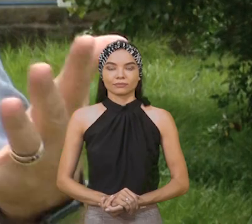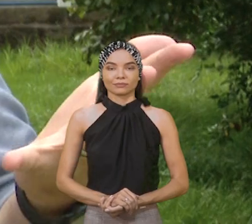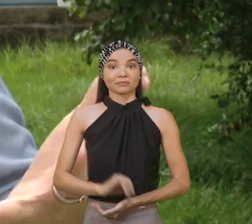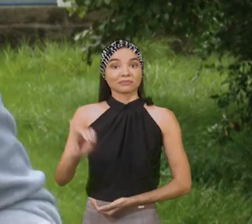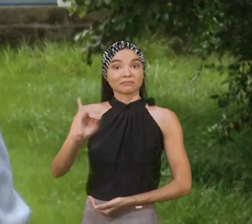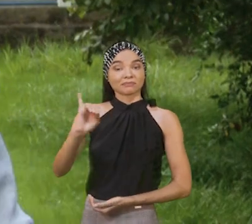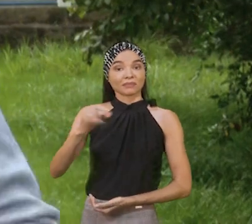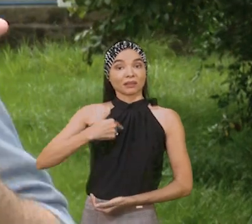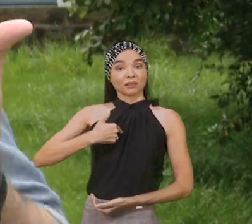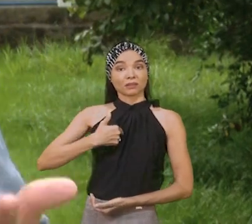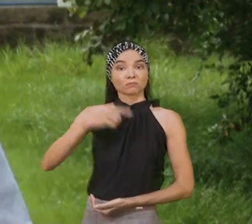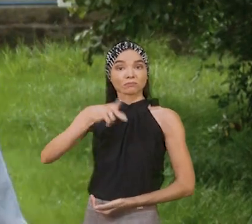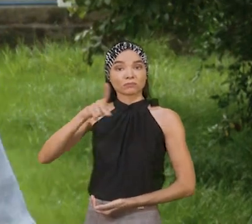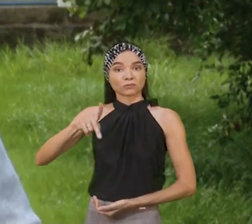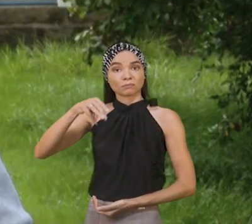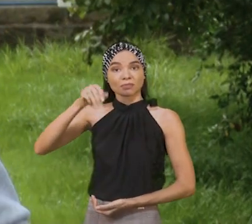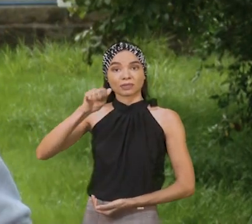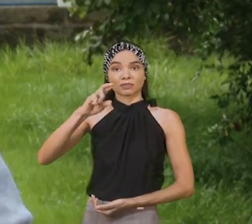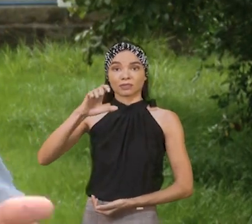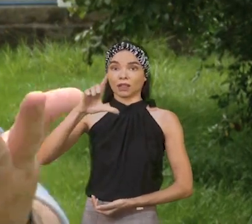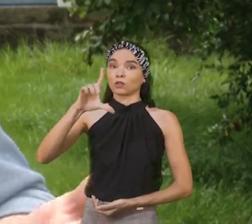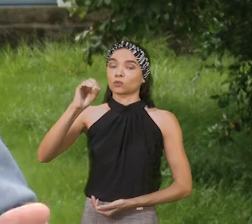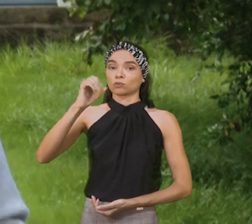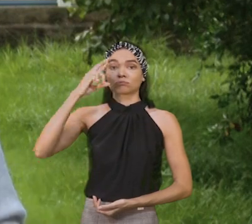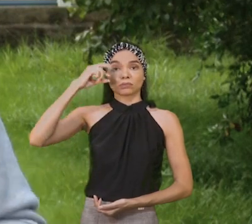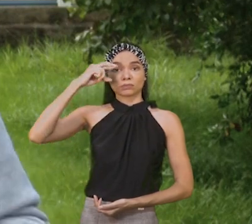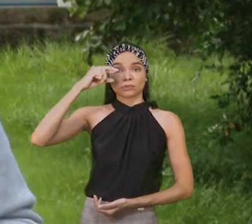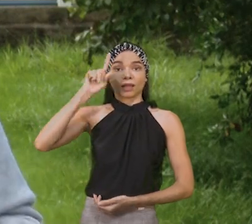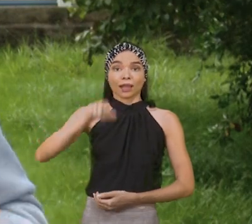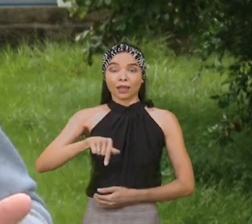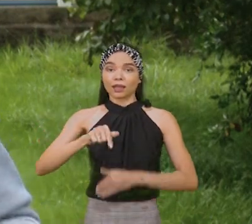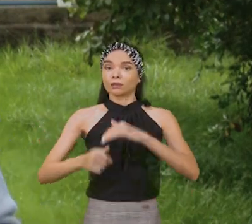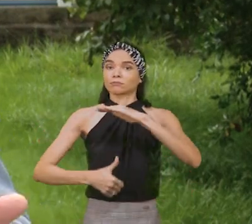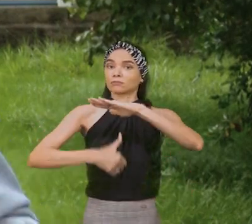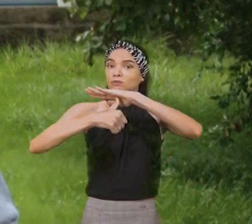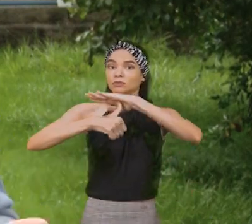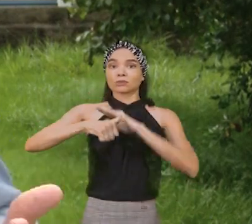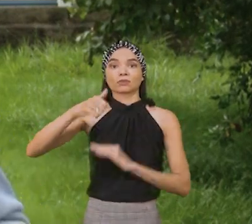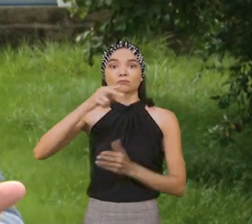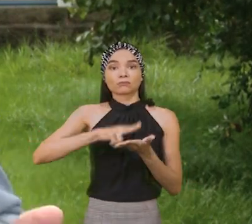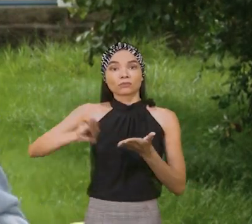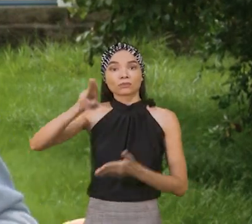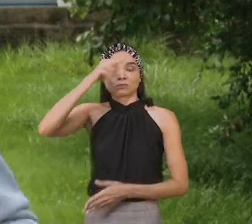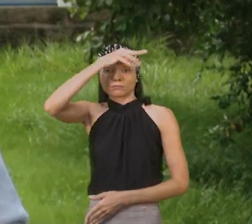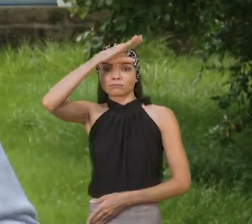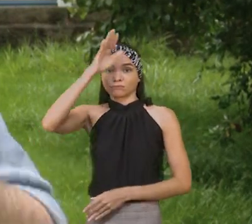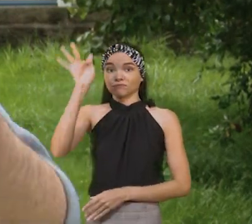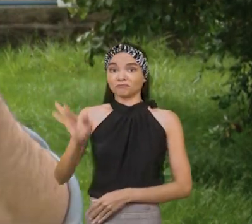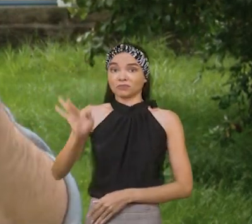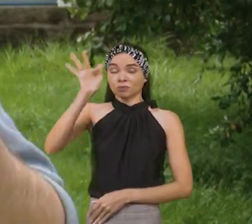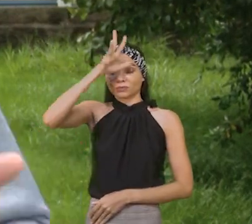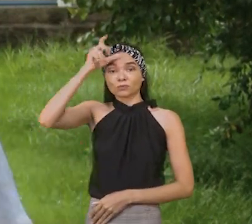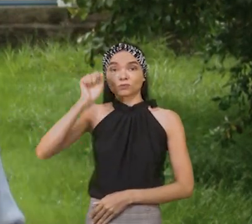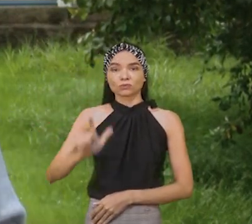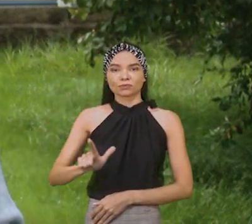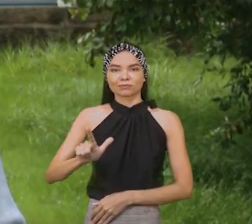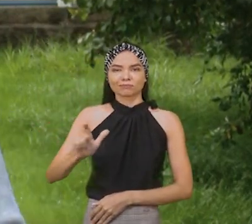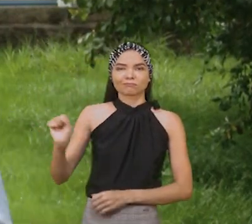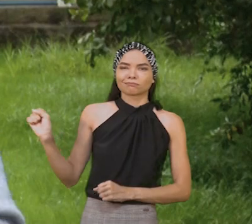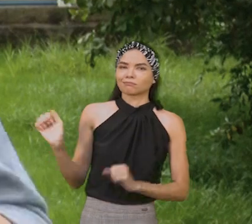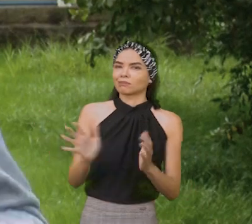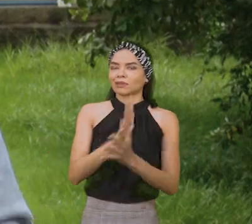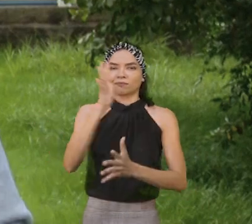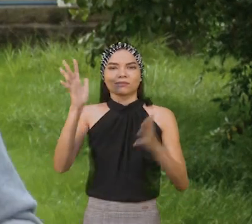Olá, eu sou o professor Marcelo Turini, reitor da nossa Universidade Federal de Mato Grosso do Sul. Sensacional essa